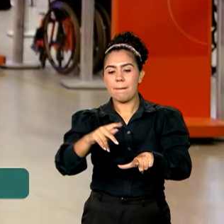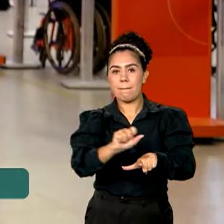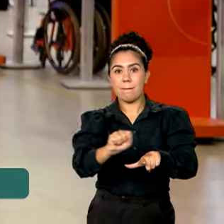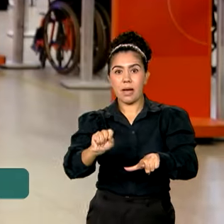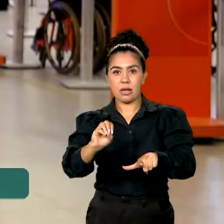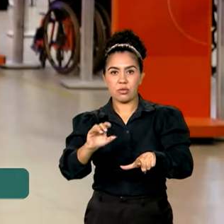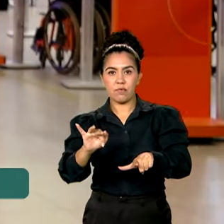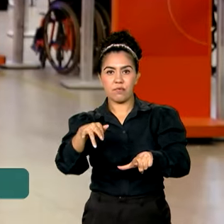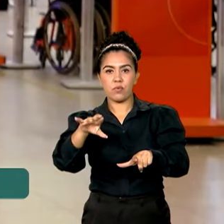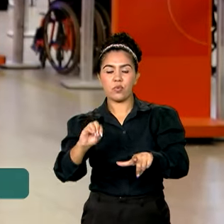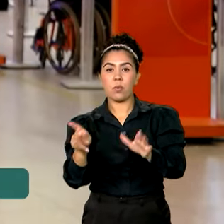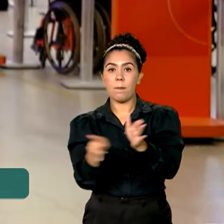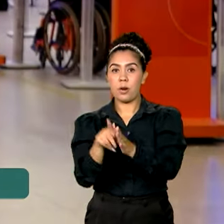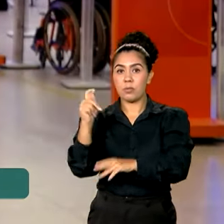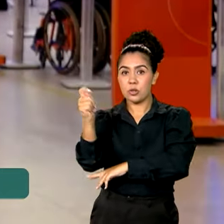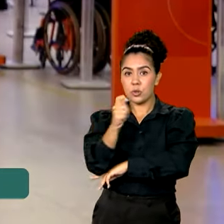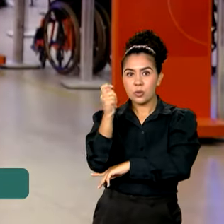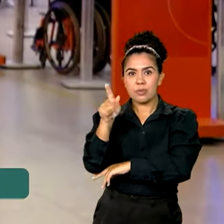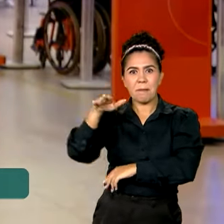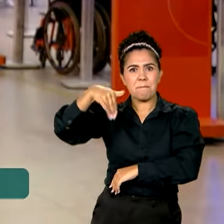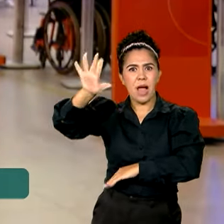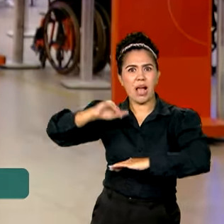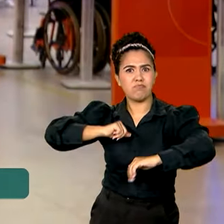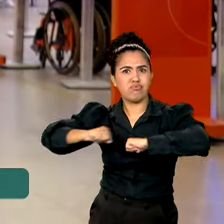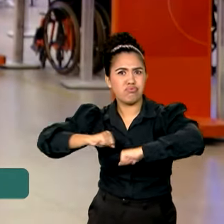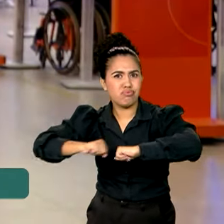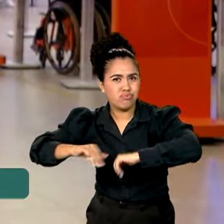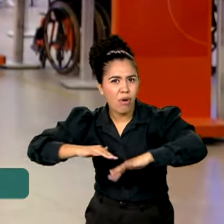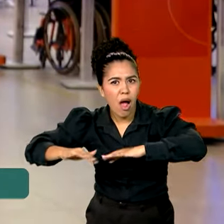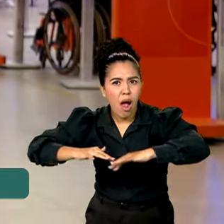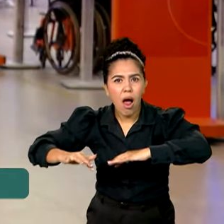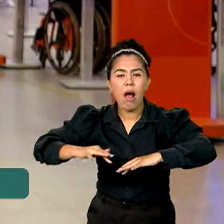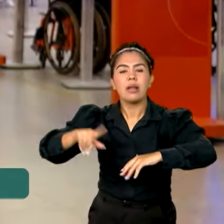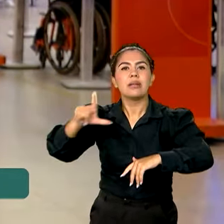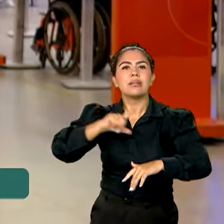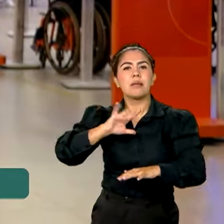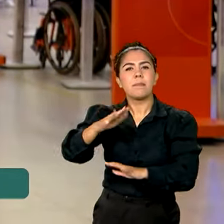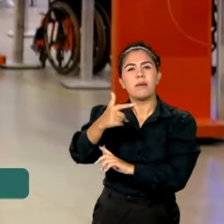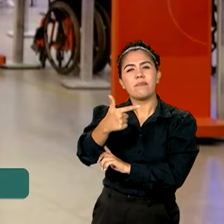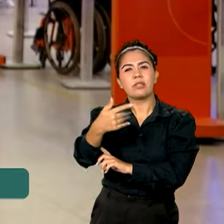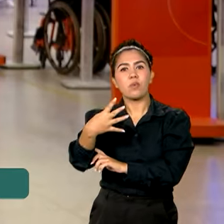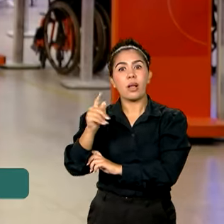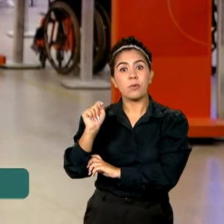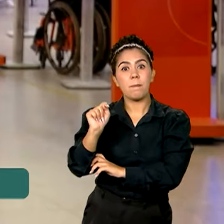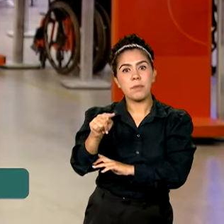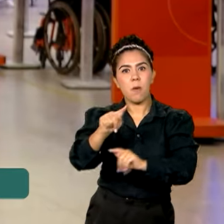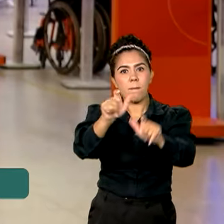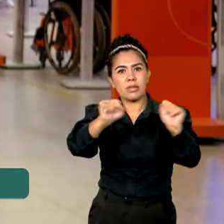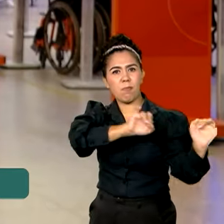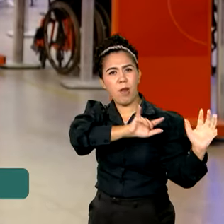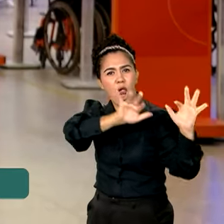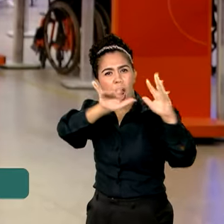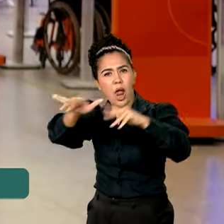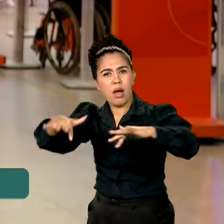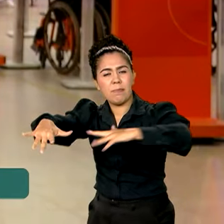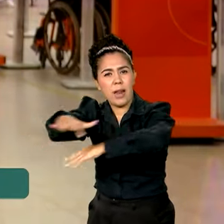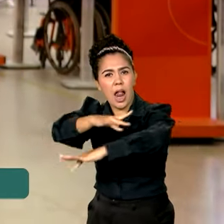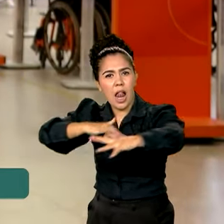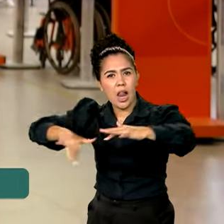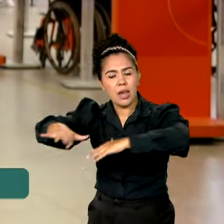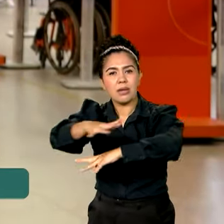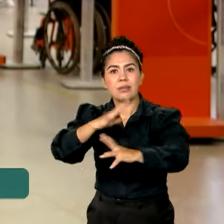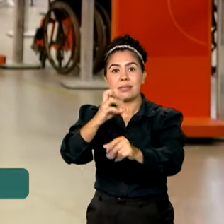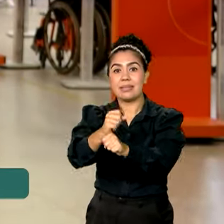é o segundo mais movimentado. Por lá, devem passar cerca de 24 mil pessoas em 174